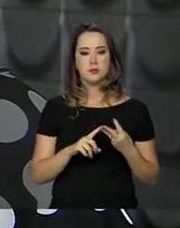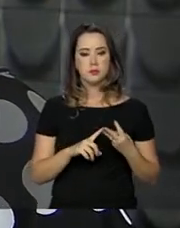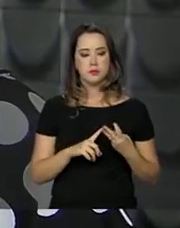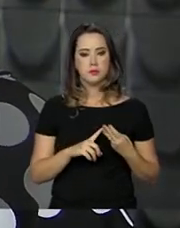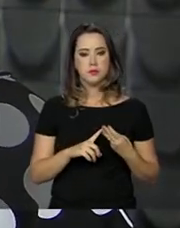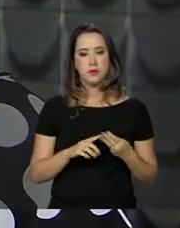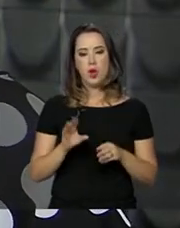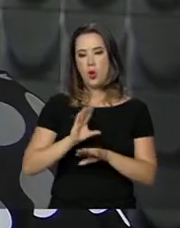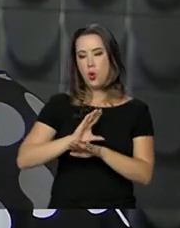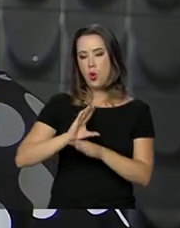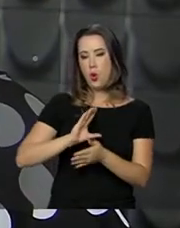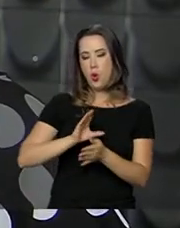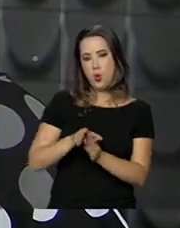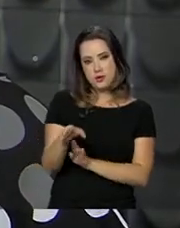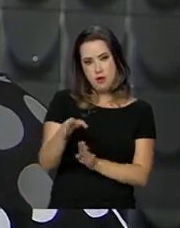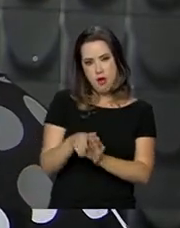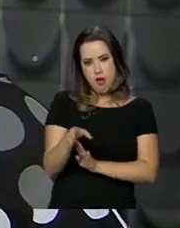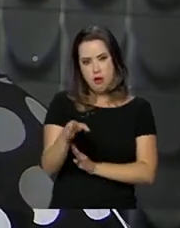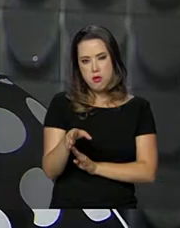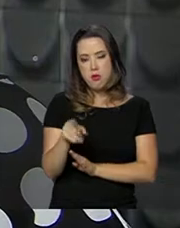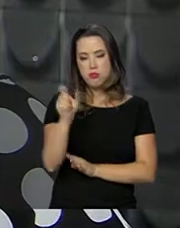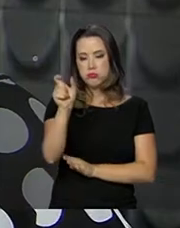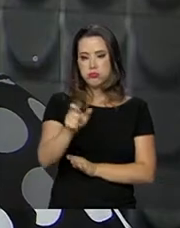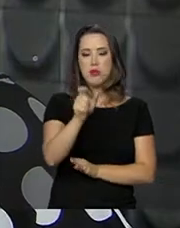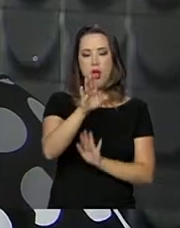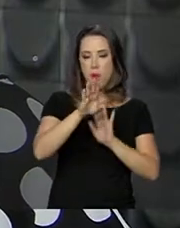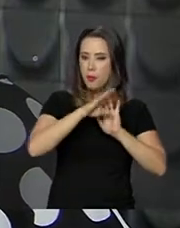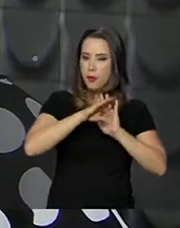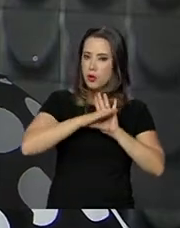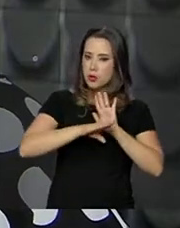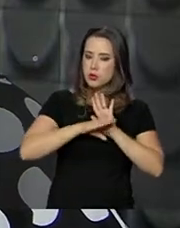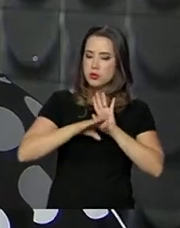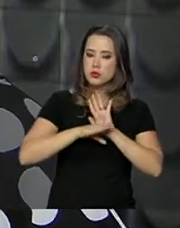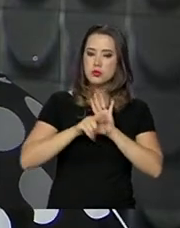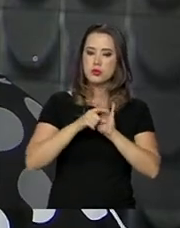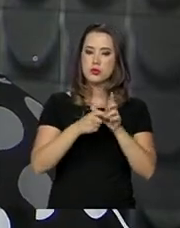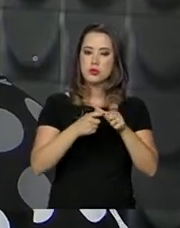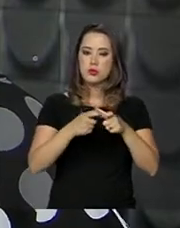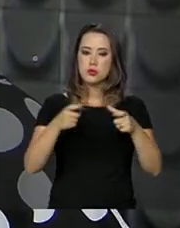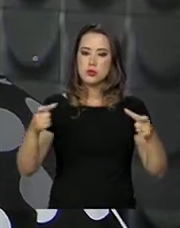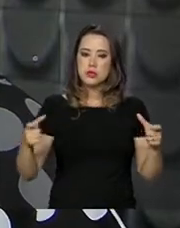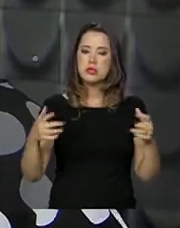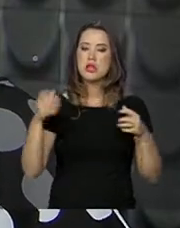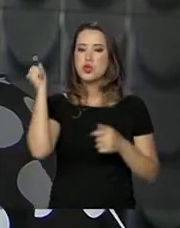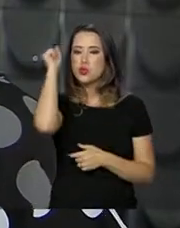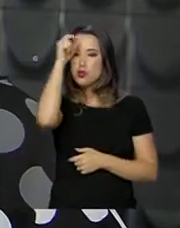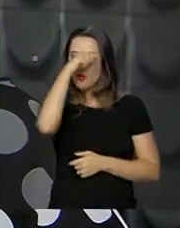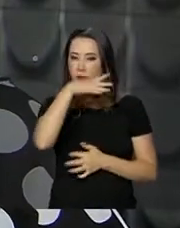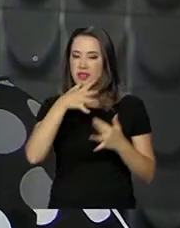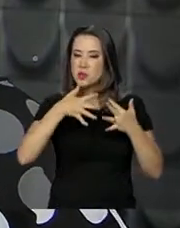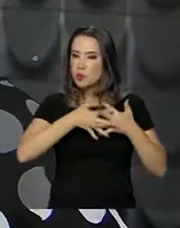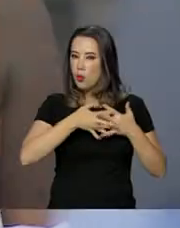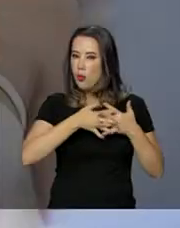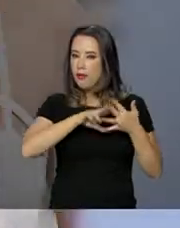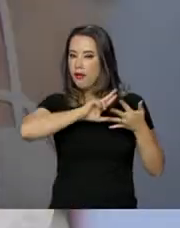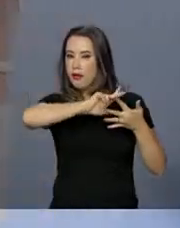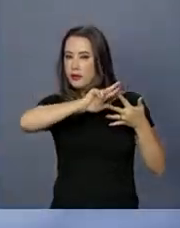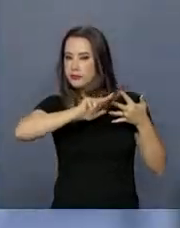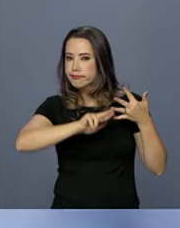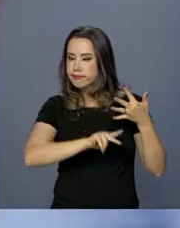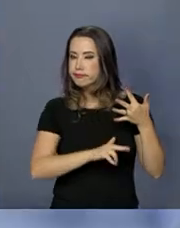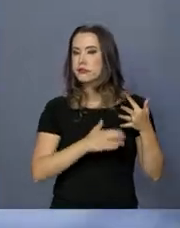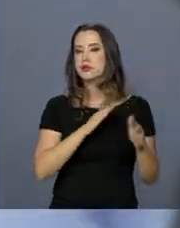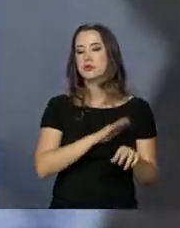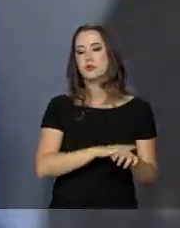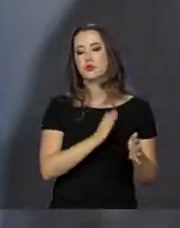aconselhamento. É um projeto grande, complexo e com muitas faces. De acordo